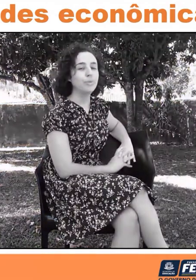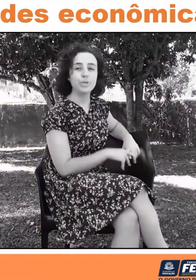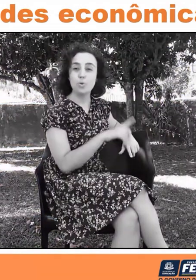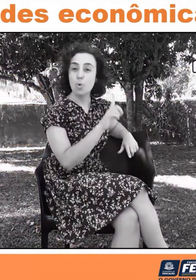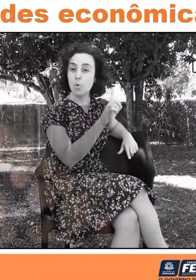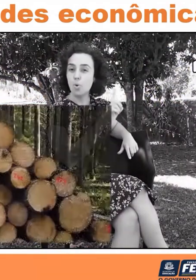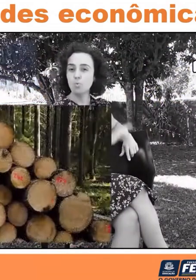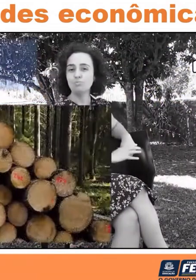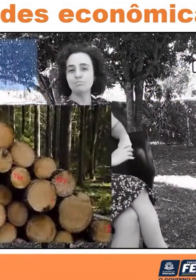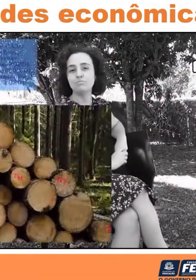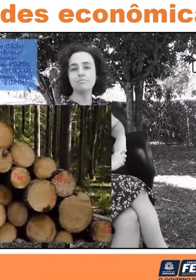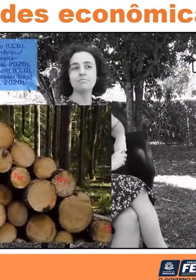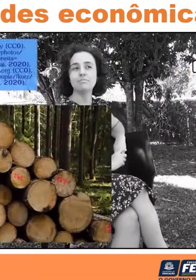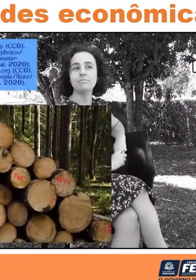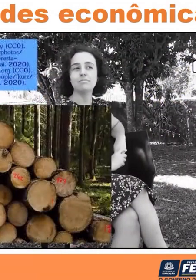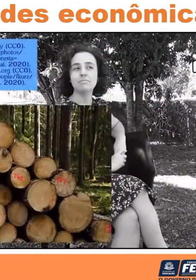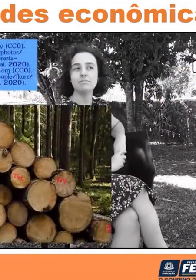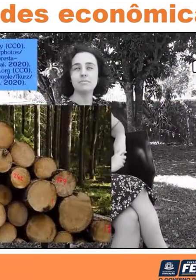Número 1